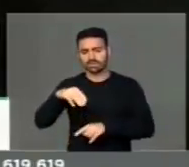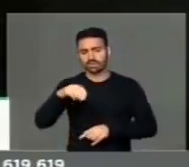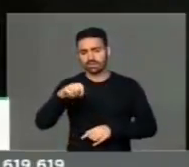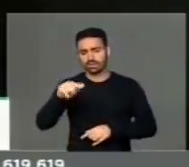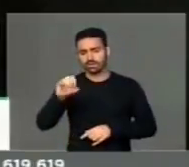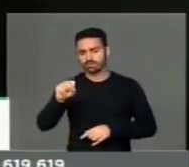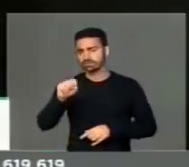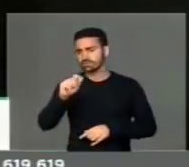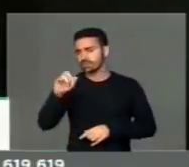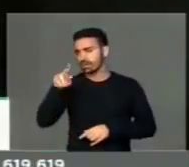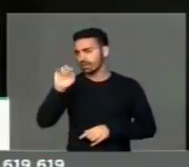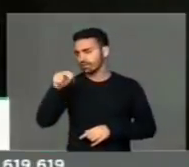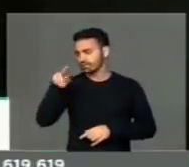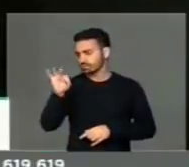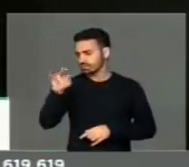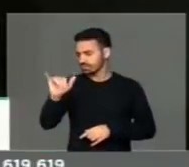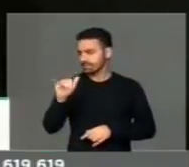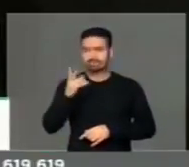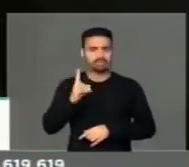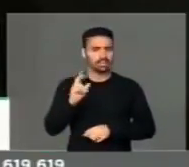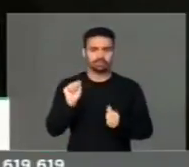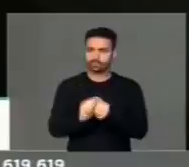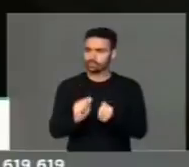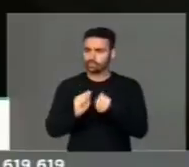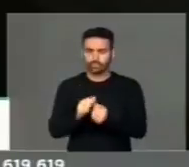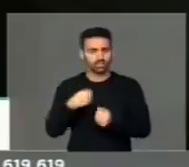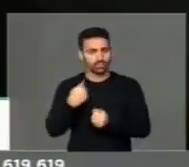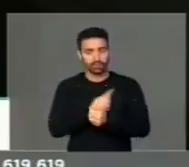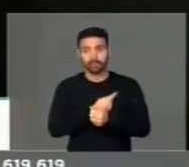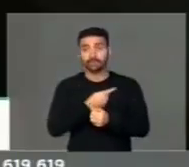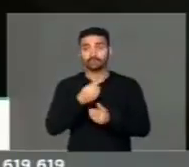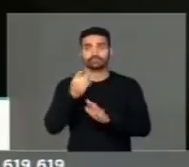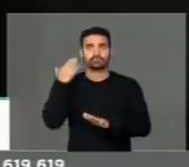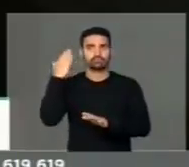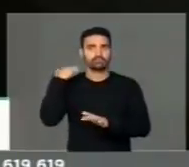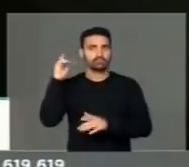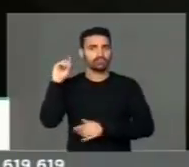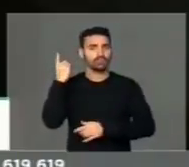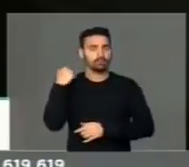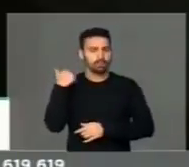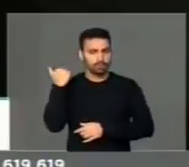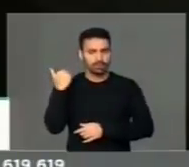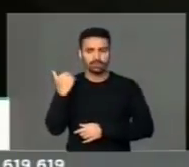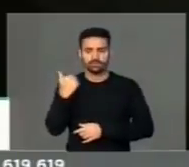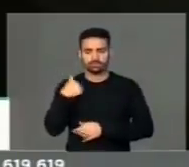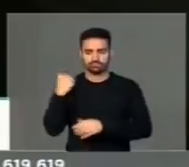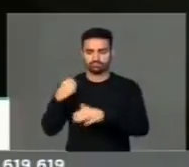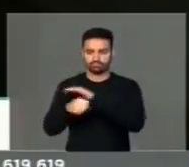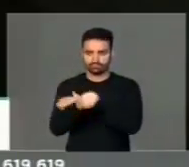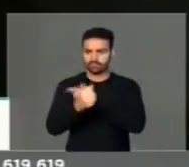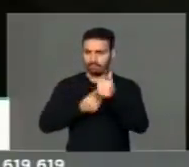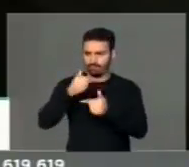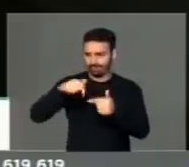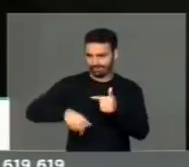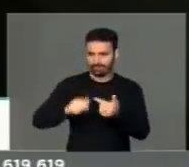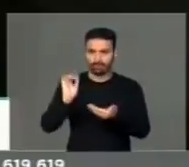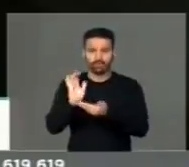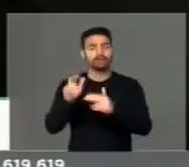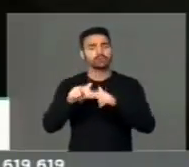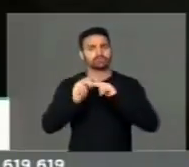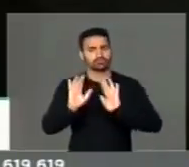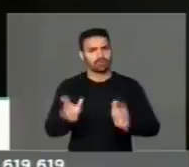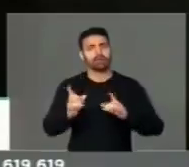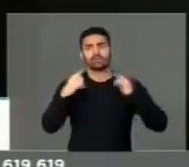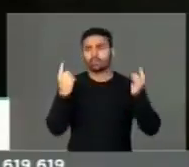o Zaratini, sempre acompanharam isso conosco. Desde o primeiro momento do meu mandato, nós nos reunimos para poder tratar